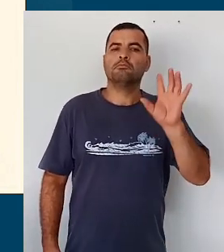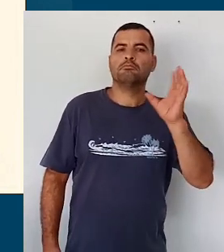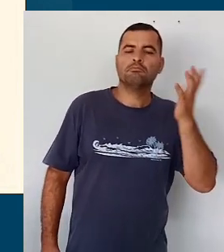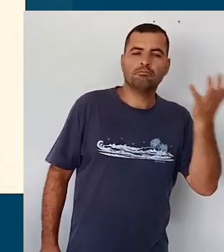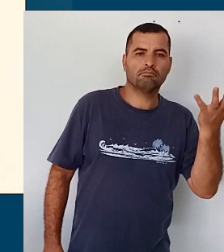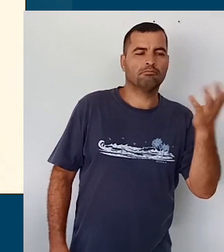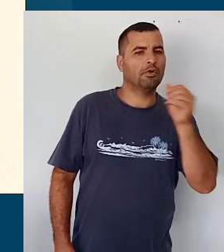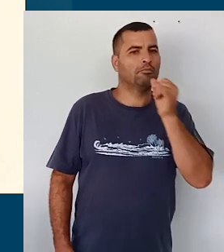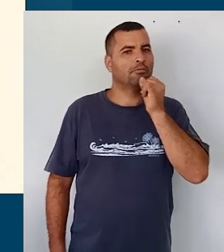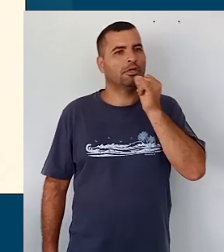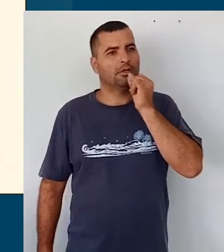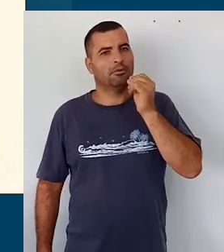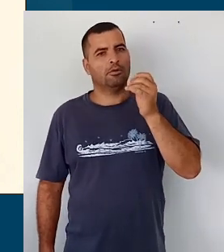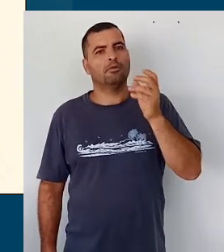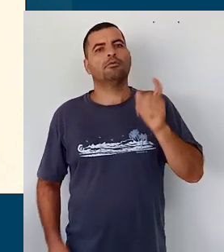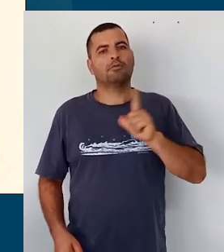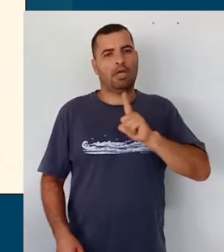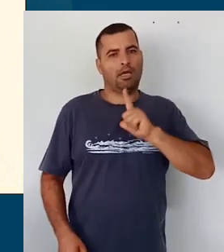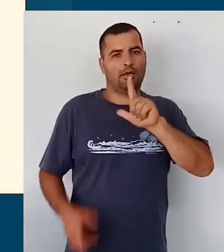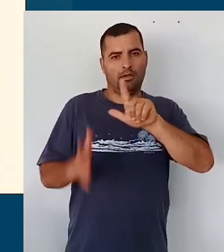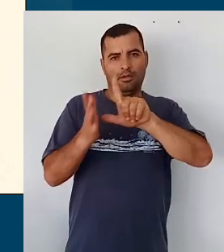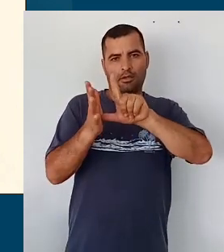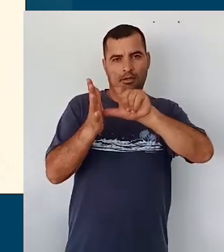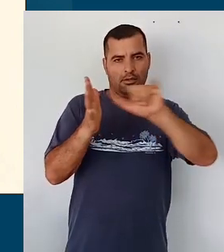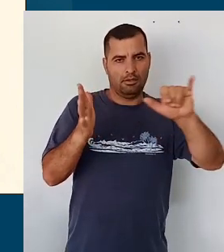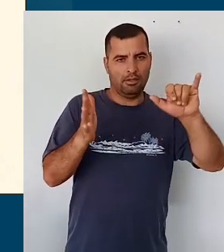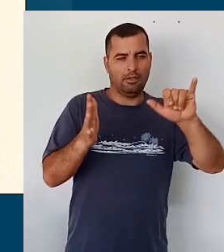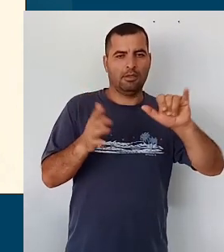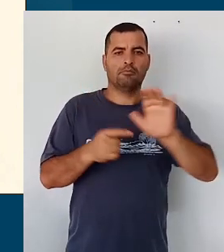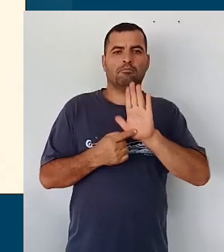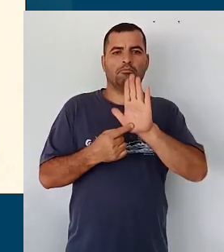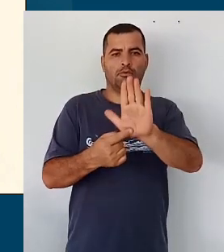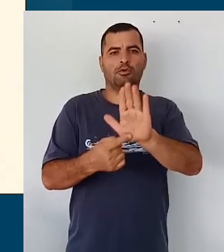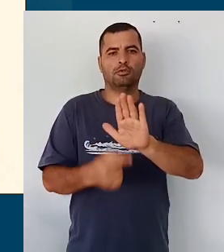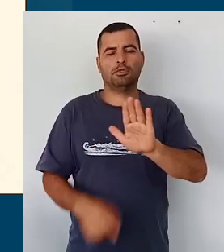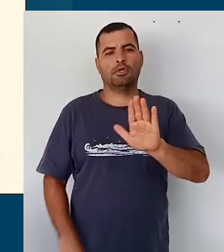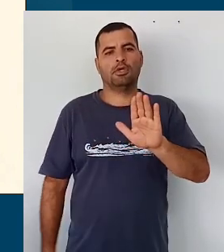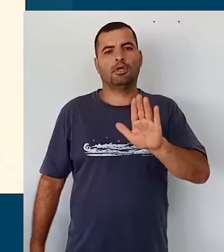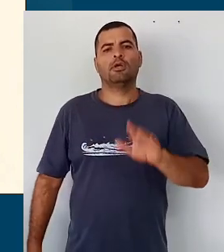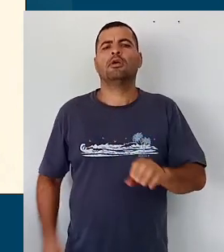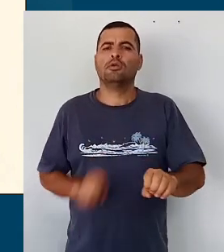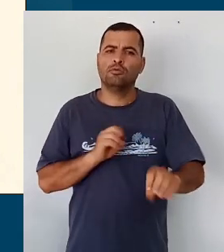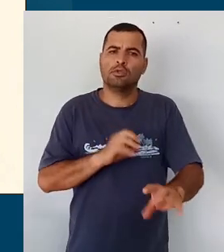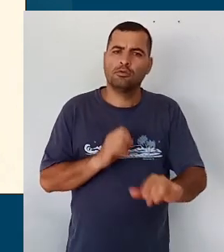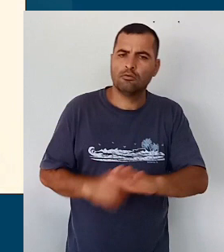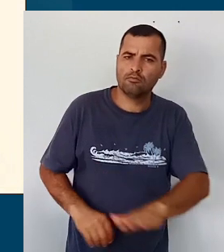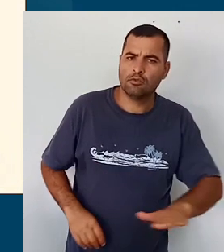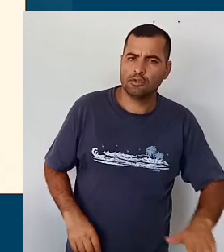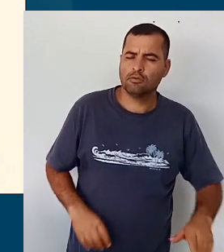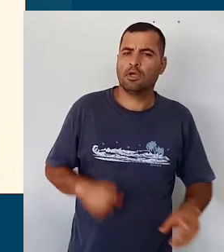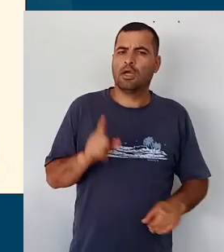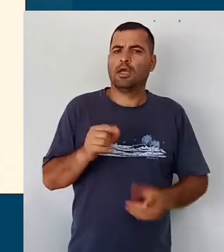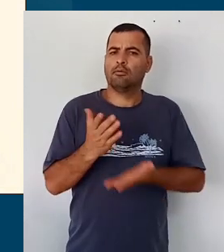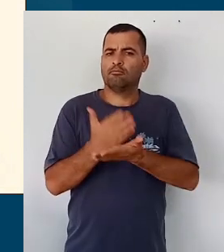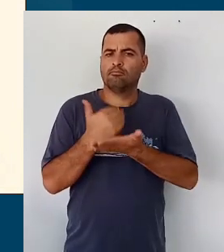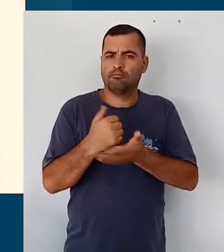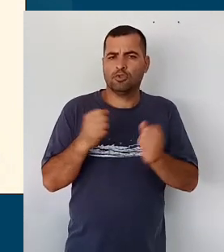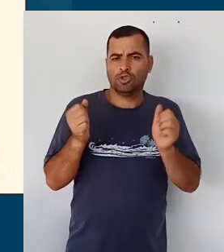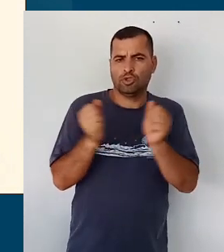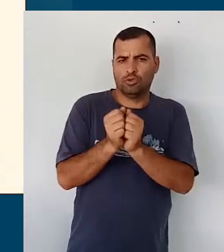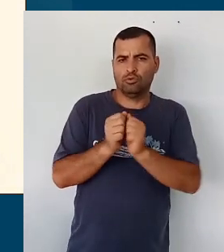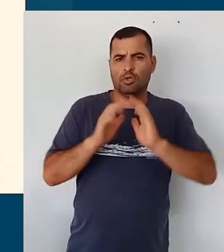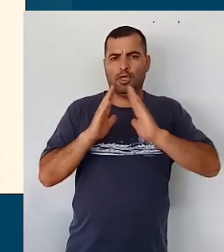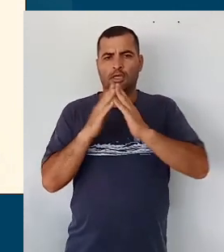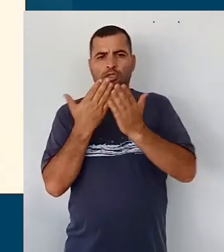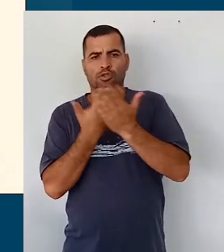própria Constituição coloca que a educação infantil ela é uma ação compartilhada entre a escola